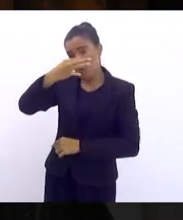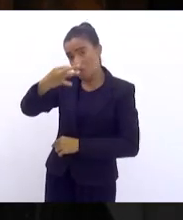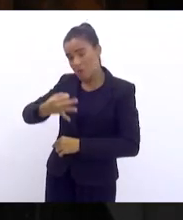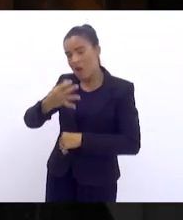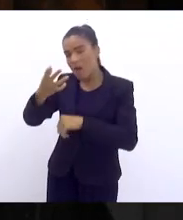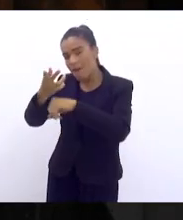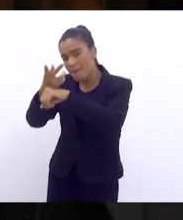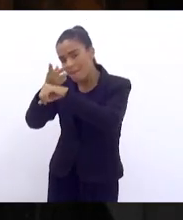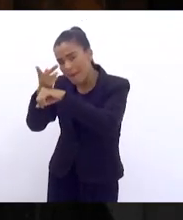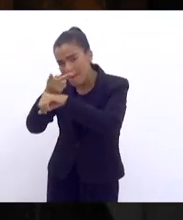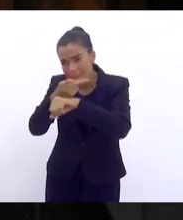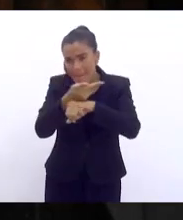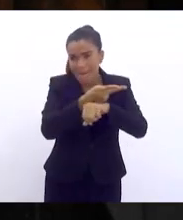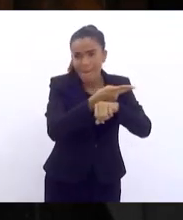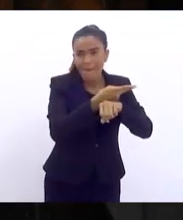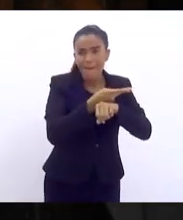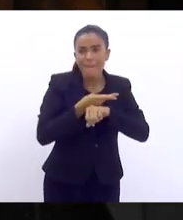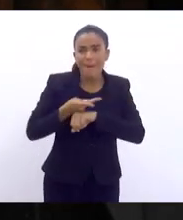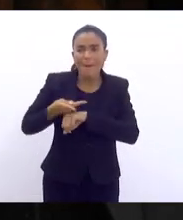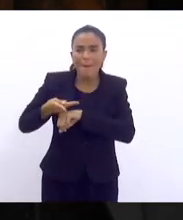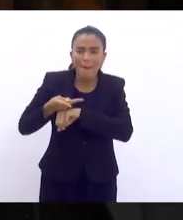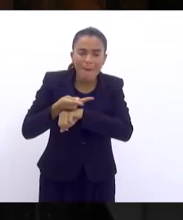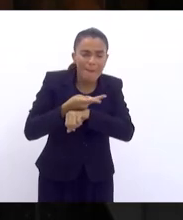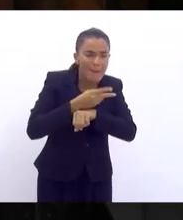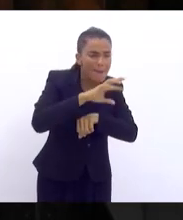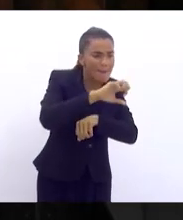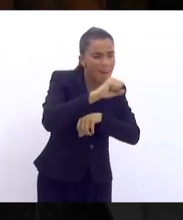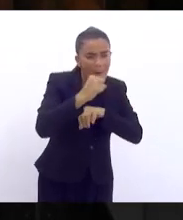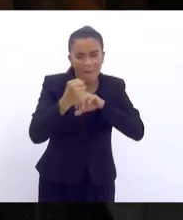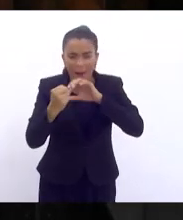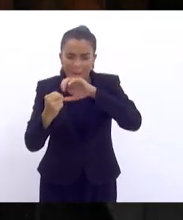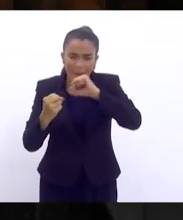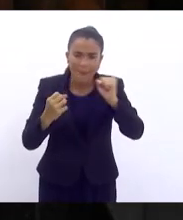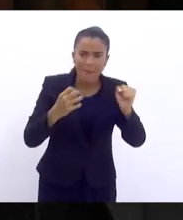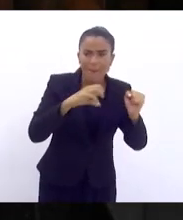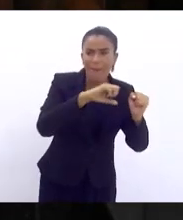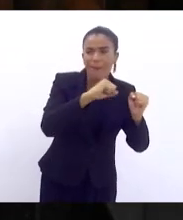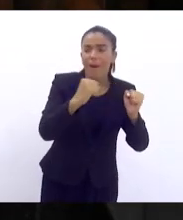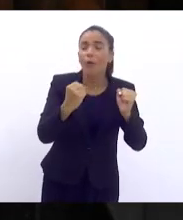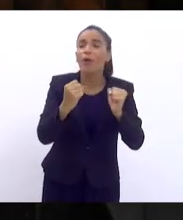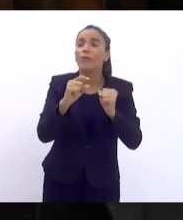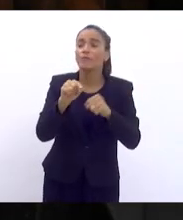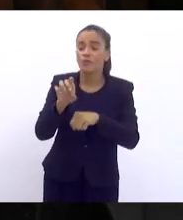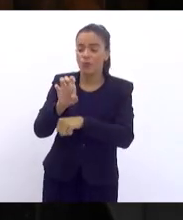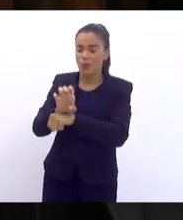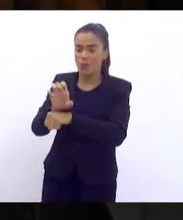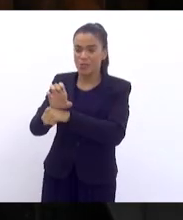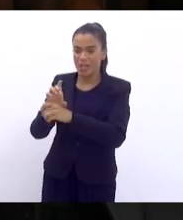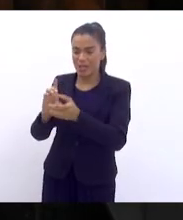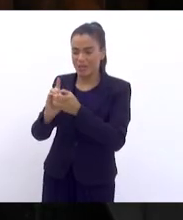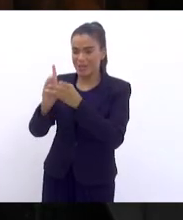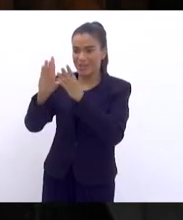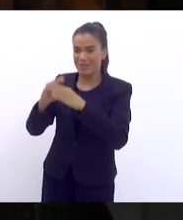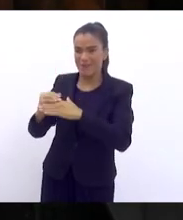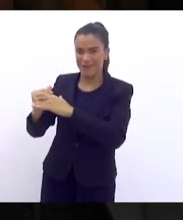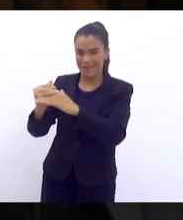busca incessante de um Estado democrático,